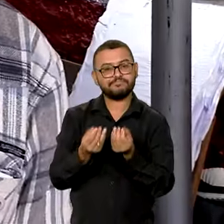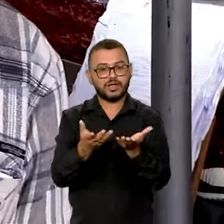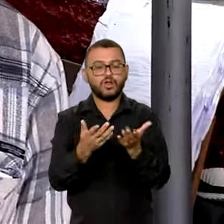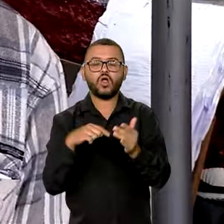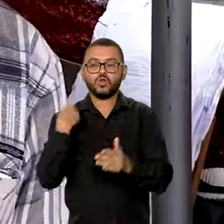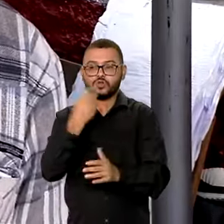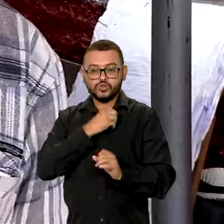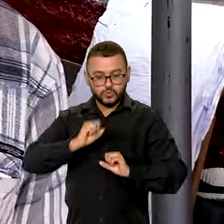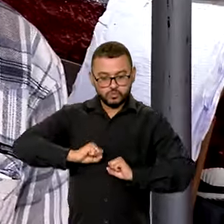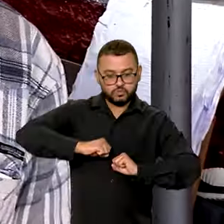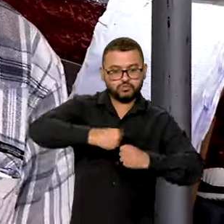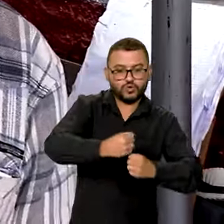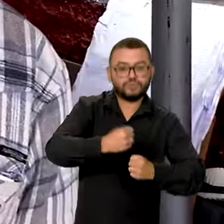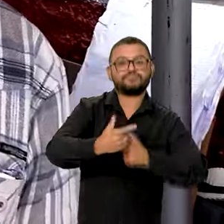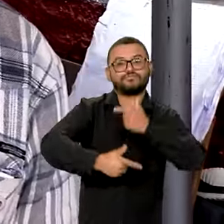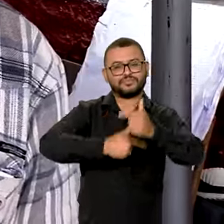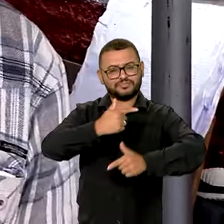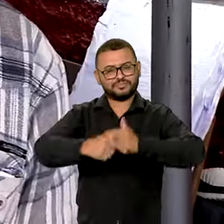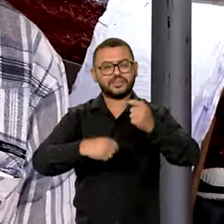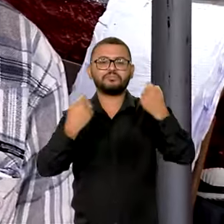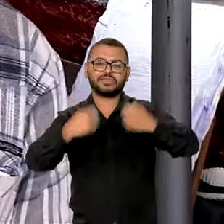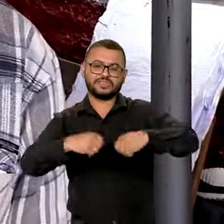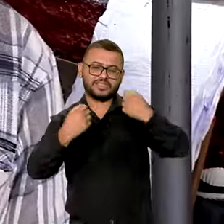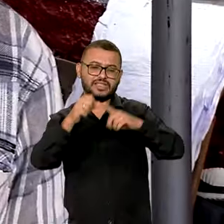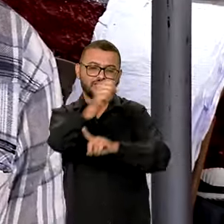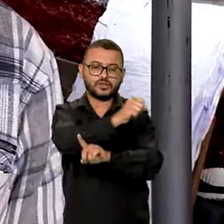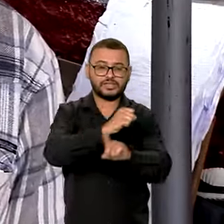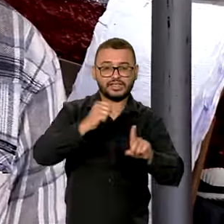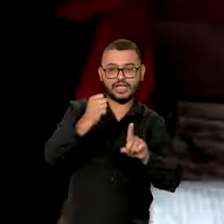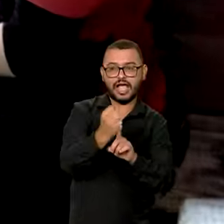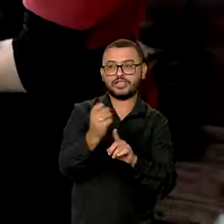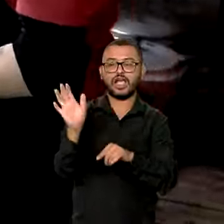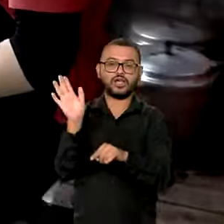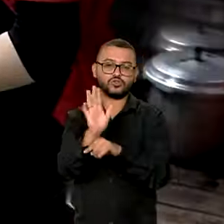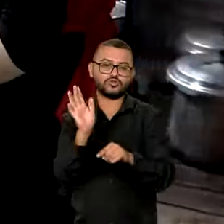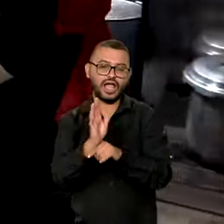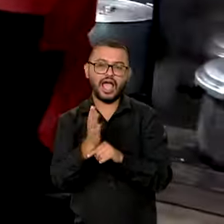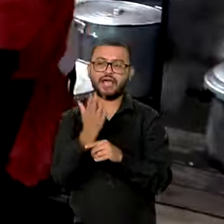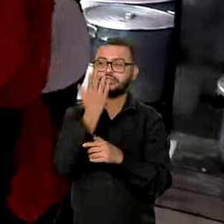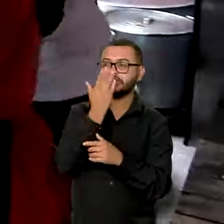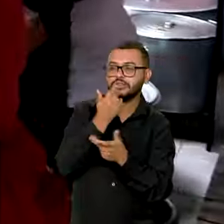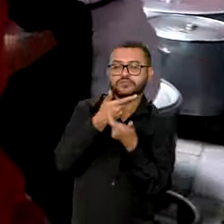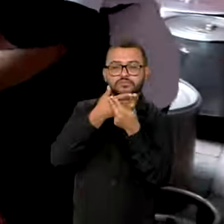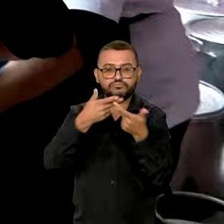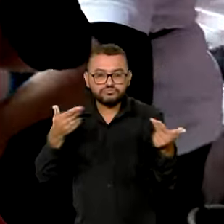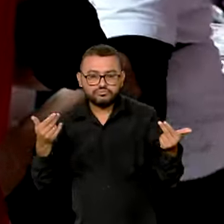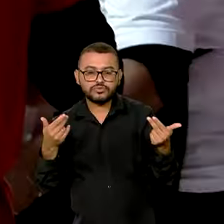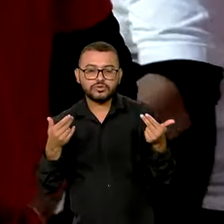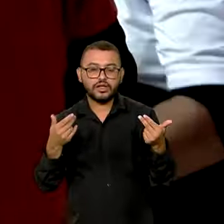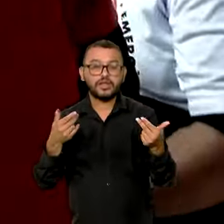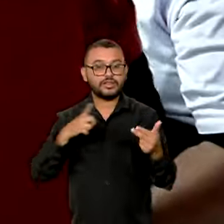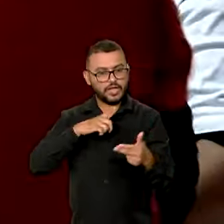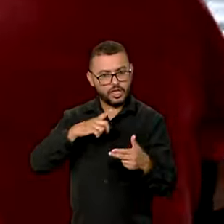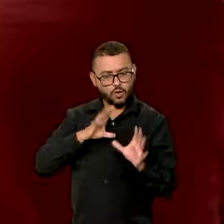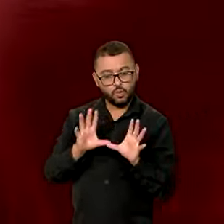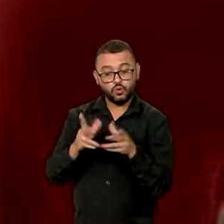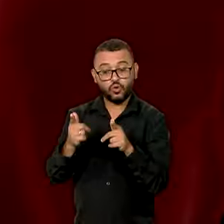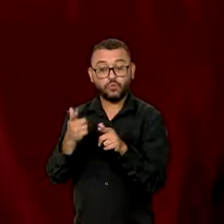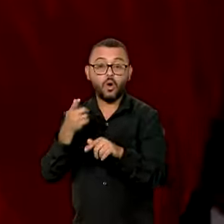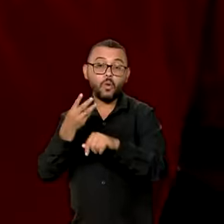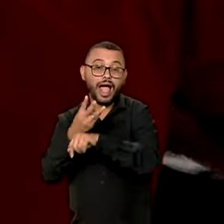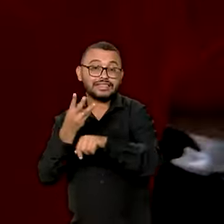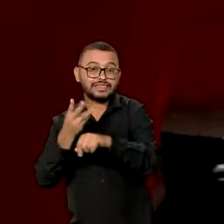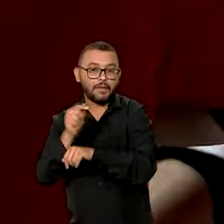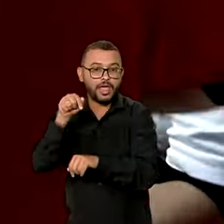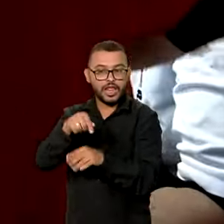maneira. Mas contando muito com a sociedade civil também, que nos traz muita alimentação. Nós criamos um grupo de WhatsApp, que